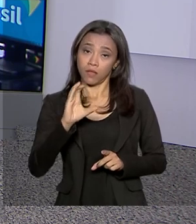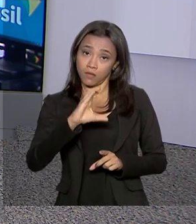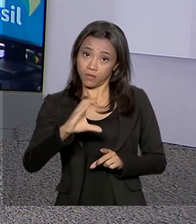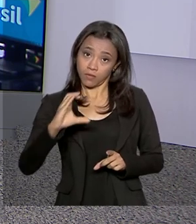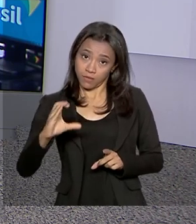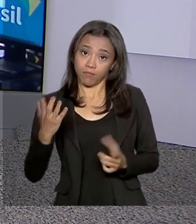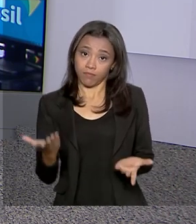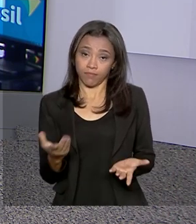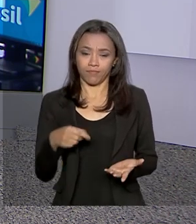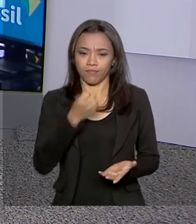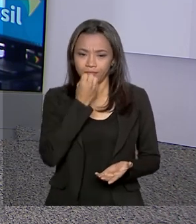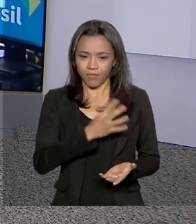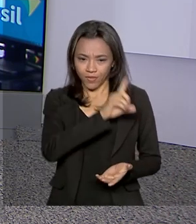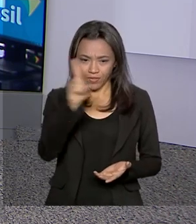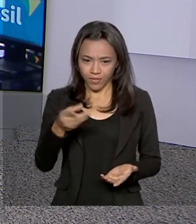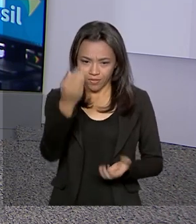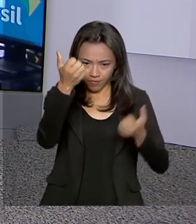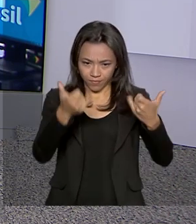Olá, Ricardo. Bom dia para você.